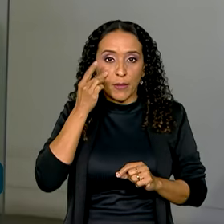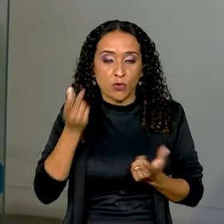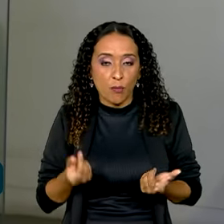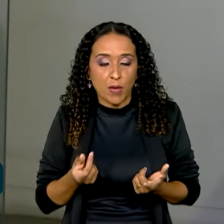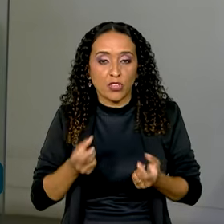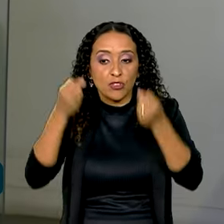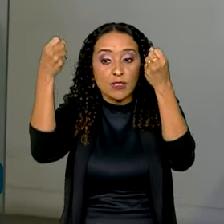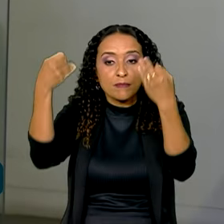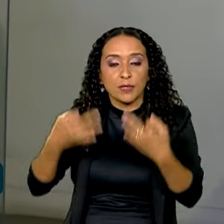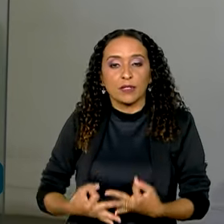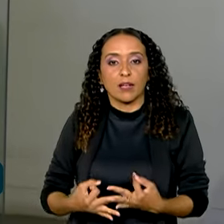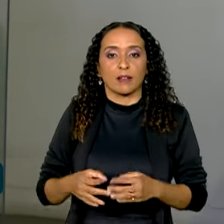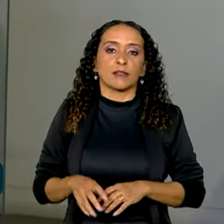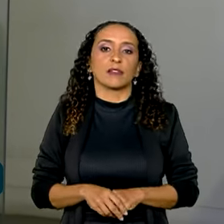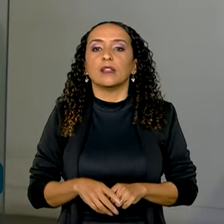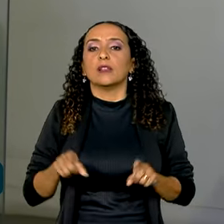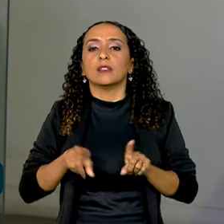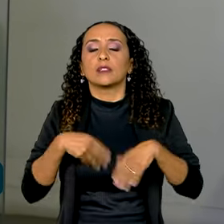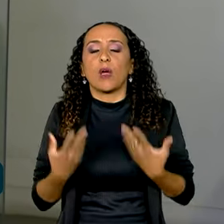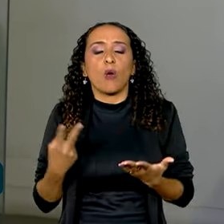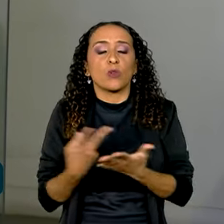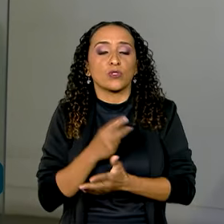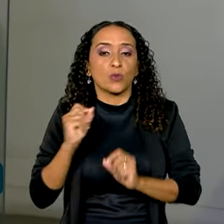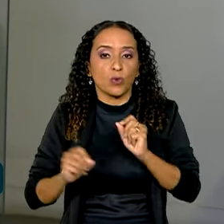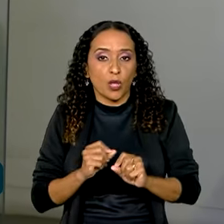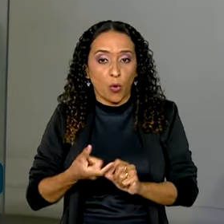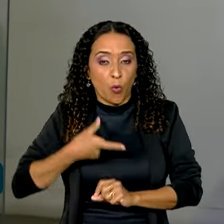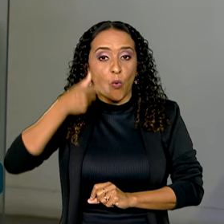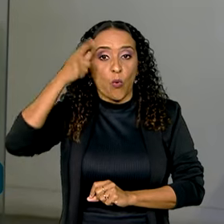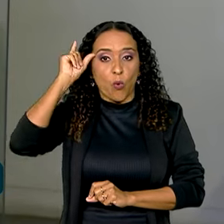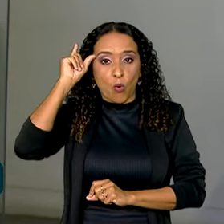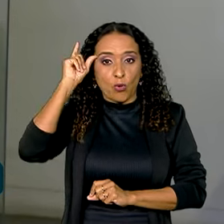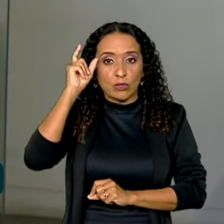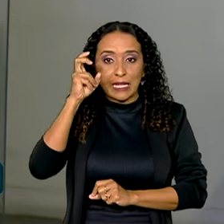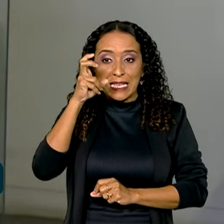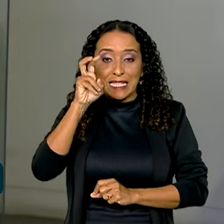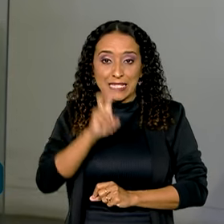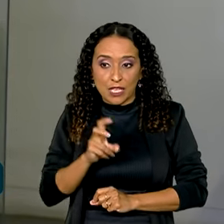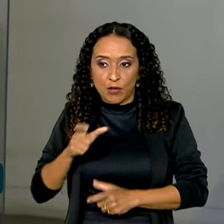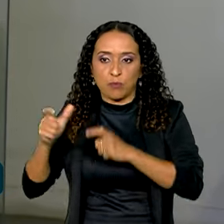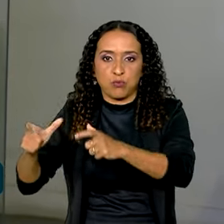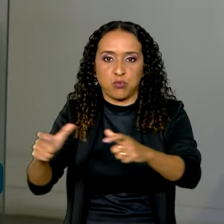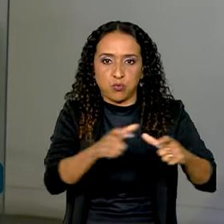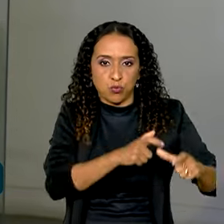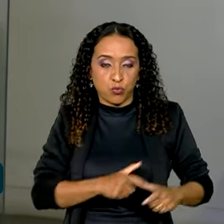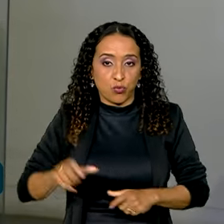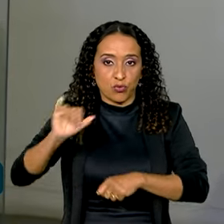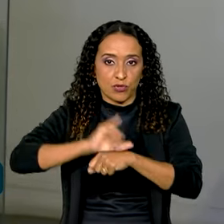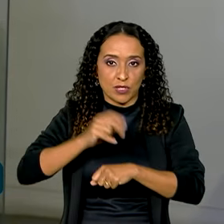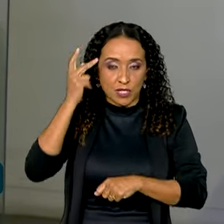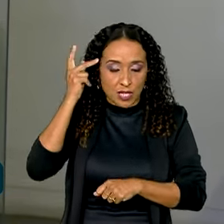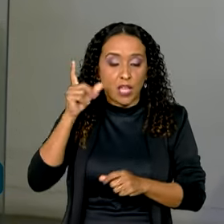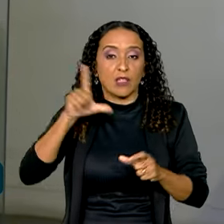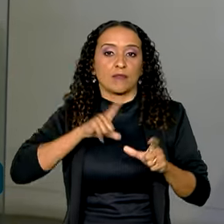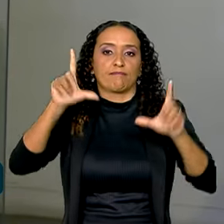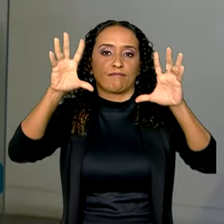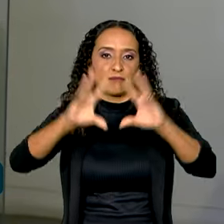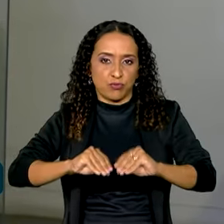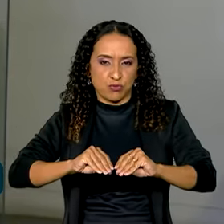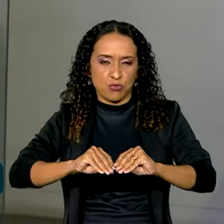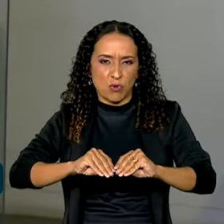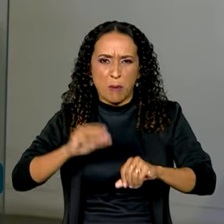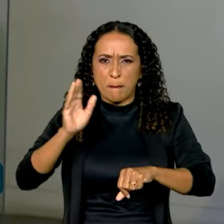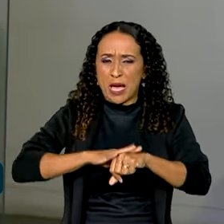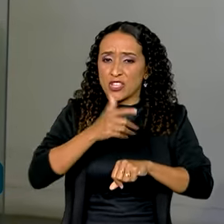prestar esclarecimentos. Então, o que é que aconteceu? Ontem, cinco bairros do centro da cidade tiveram um apagão por mais